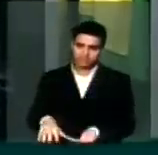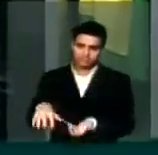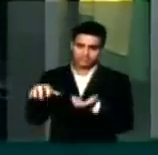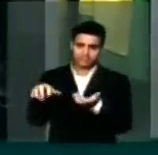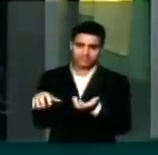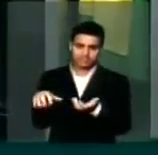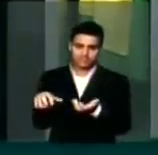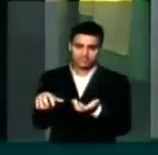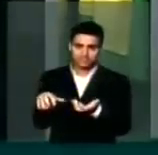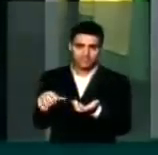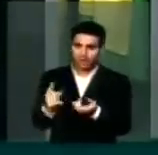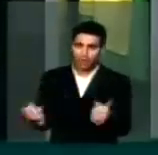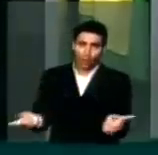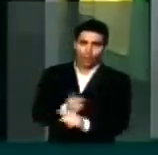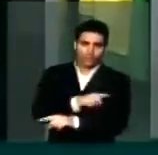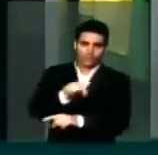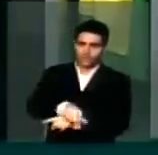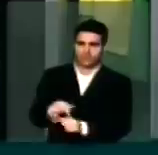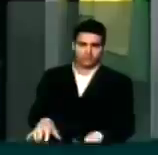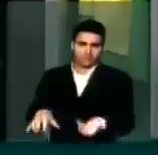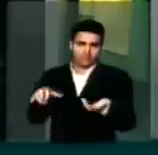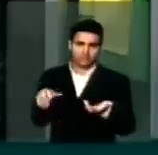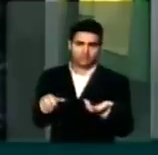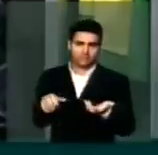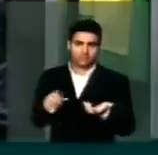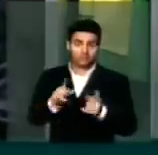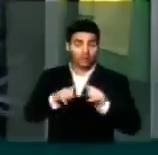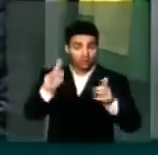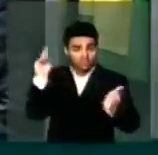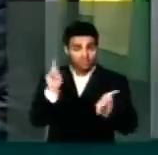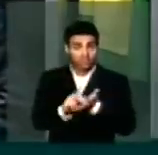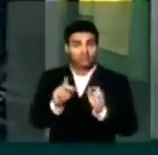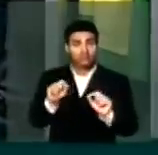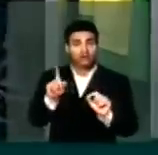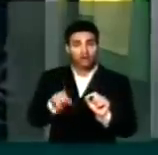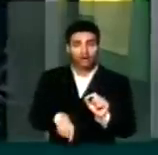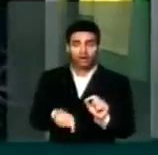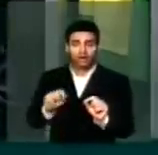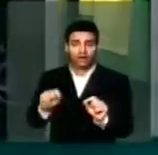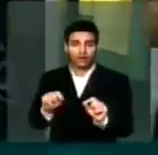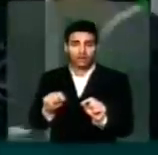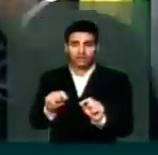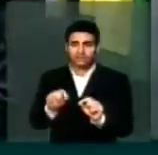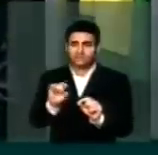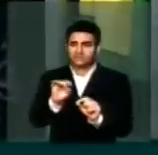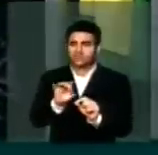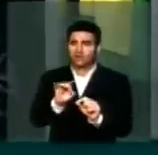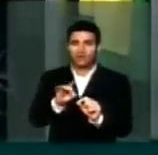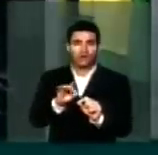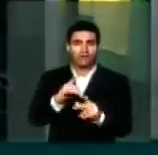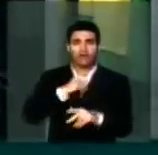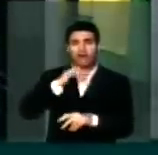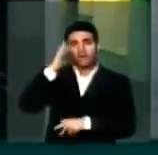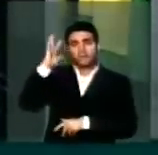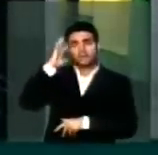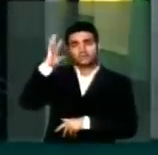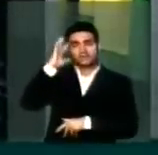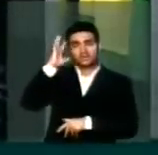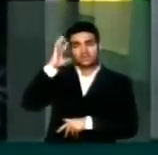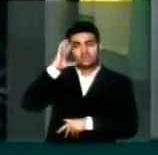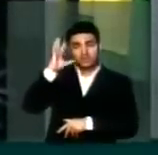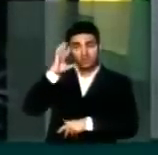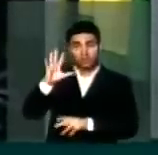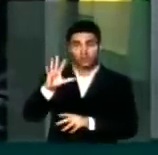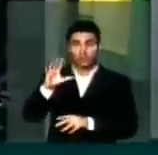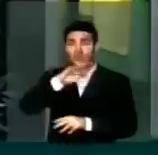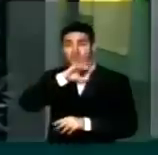antítese do parlamento. É, na realidade, como disse, o rascunho caricato de tudo aquilo que